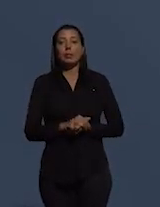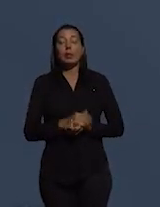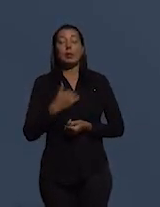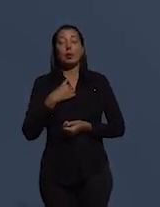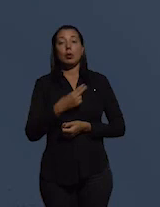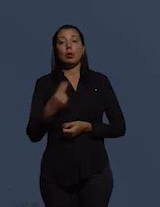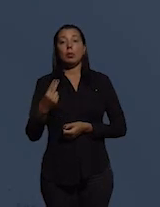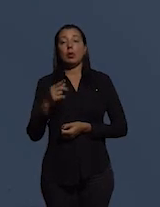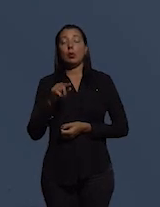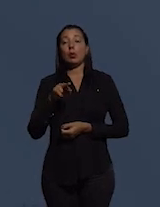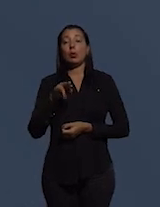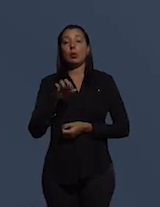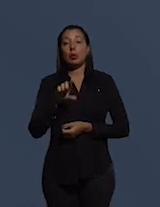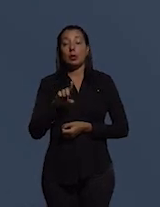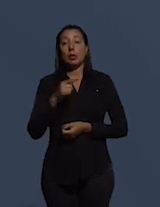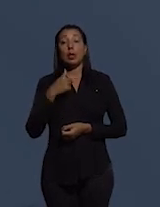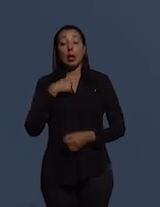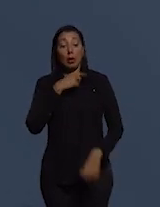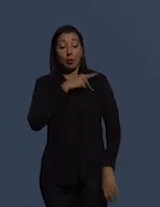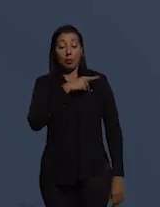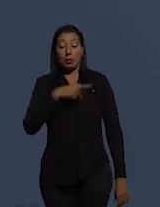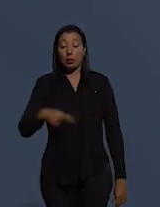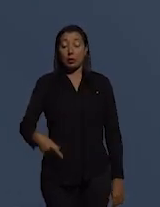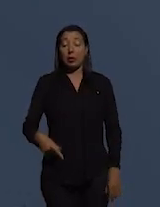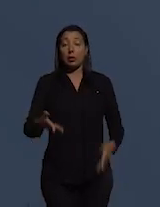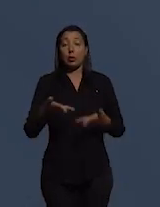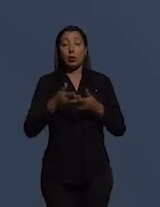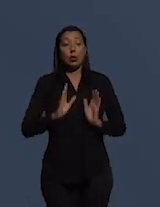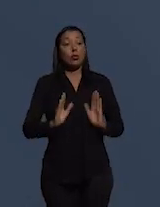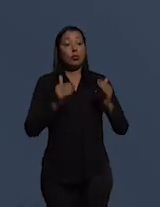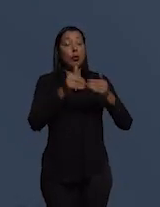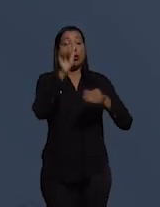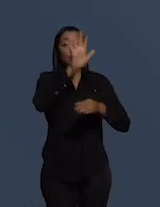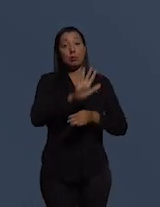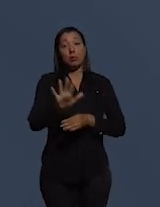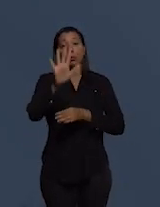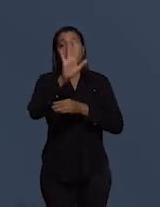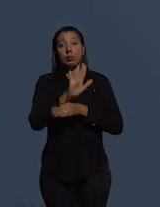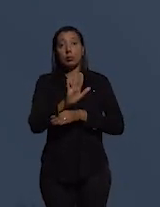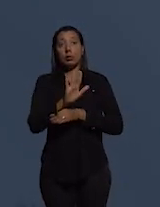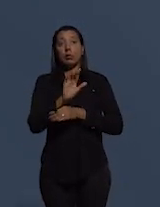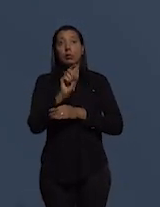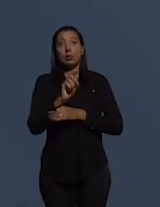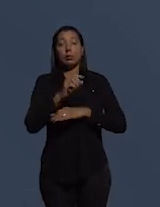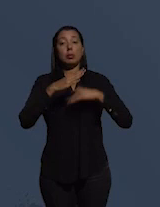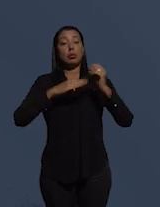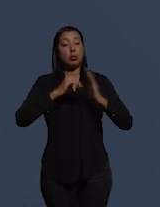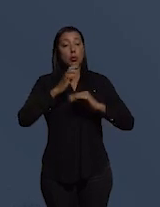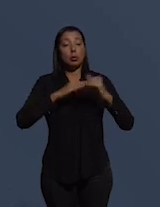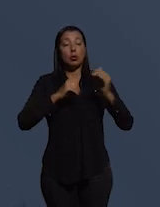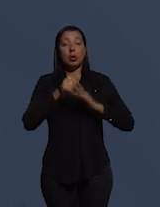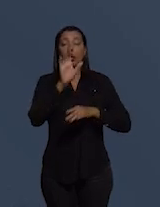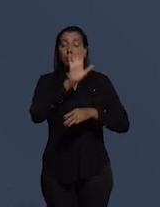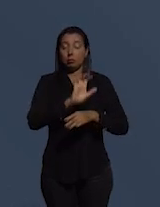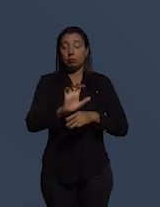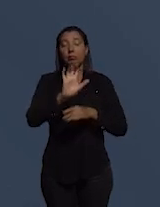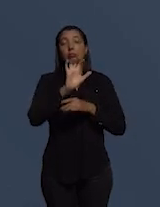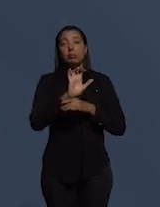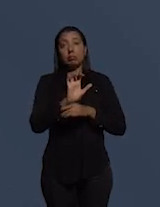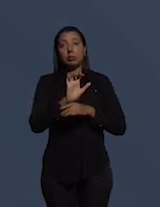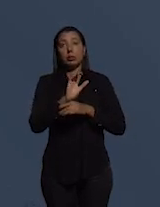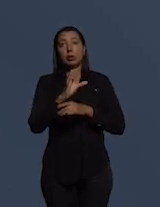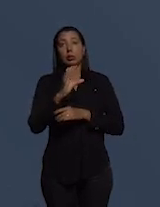nome é Rudinei Marques, eu presido, então, o Fórum Nacional Permanente das Carreiras Típicas do Estado, o